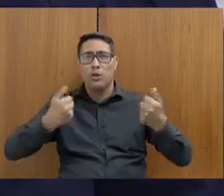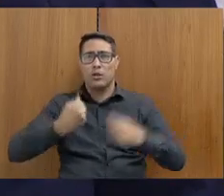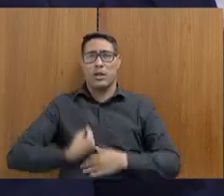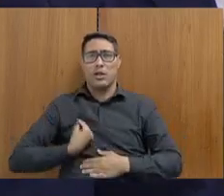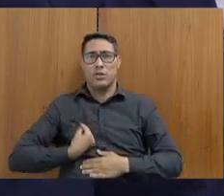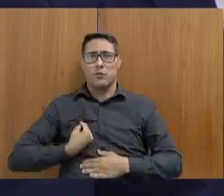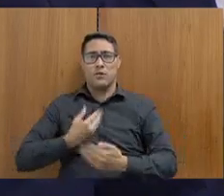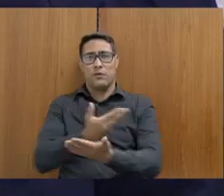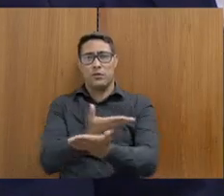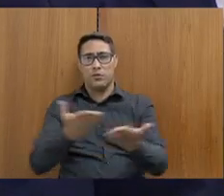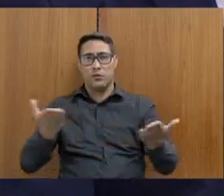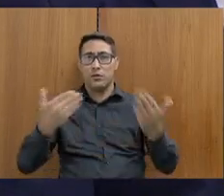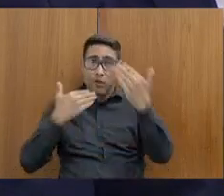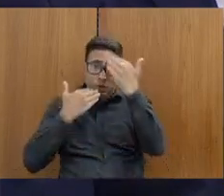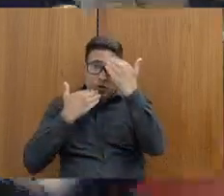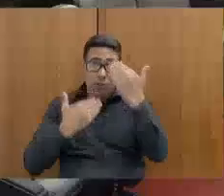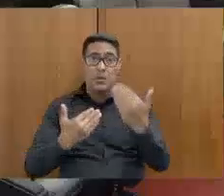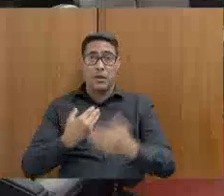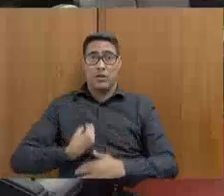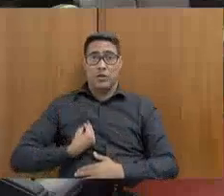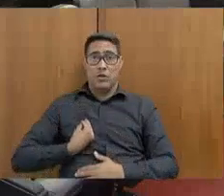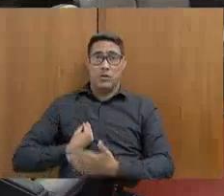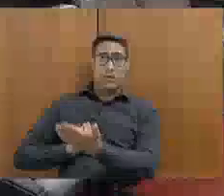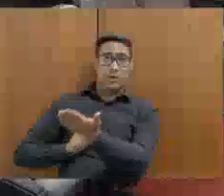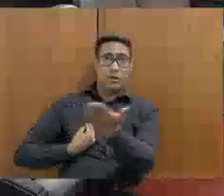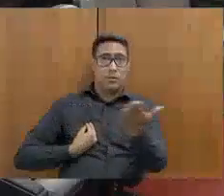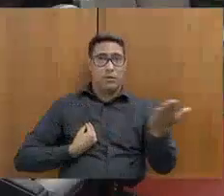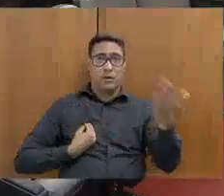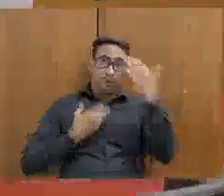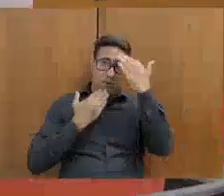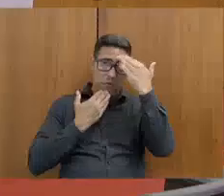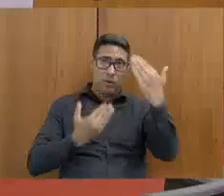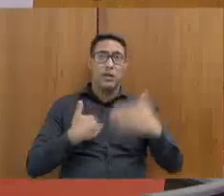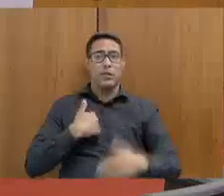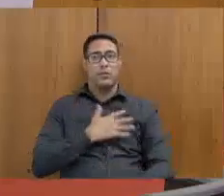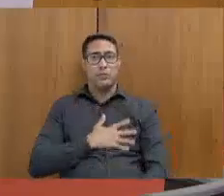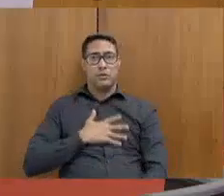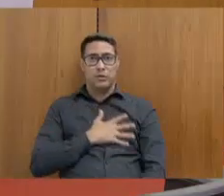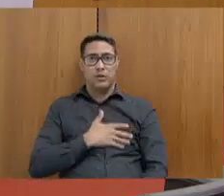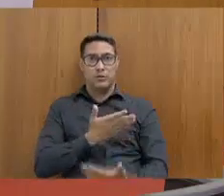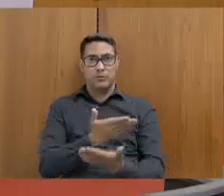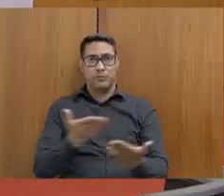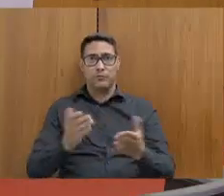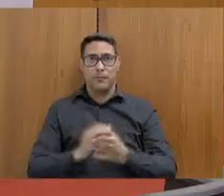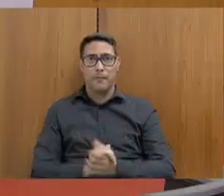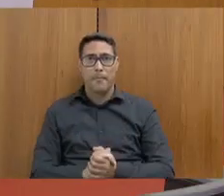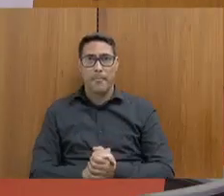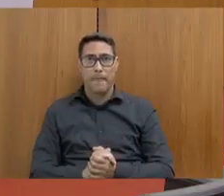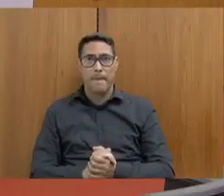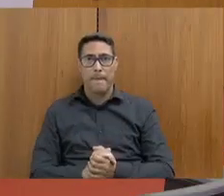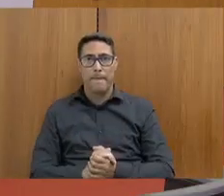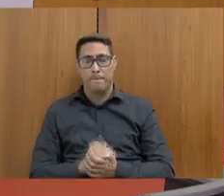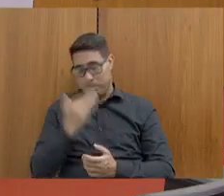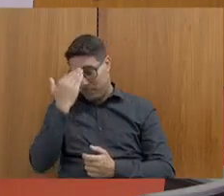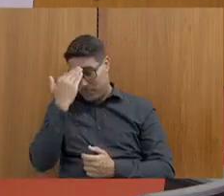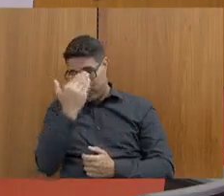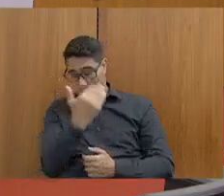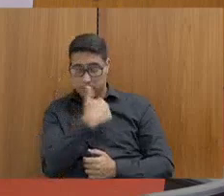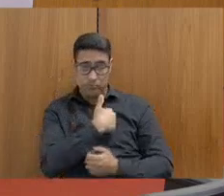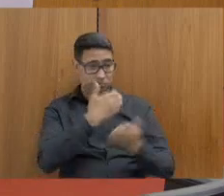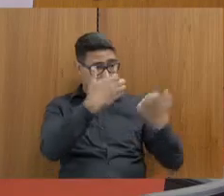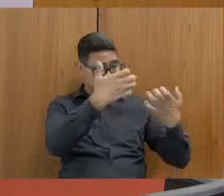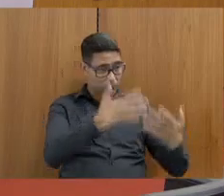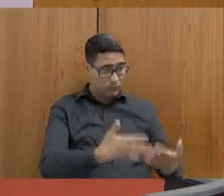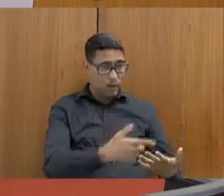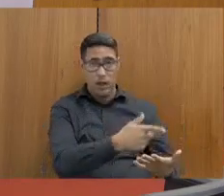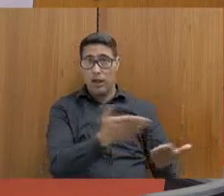vocês. Então, muito obrigado pela presença, secretário, muito obrigado, me dou por satisfeita. Agradecemos as intervenções, deputado Coronel Sando, passamos a